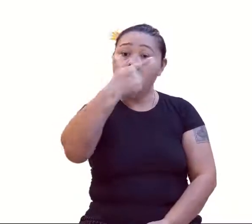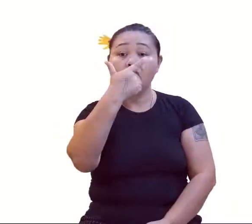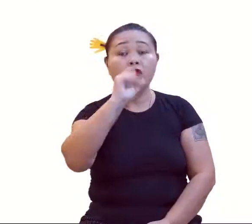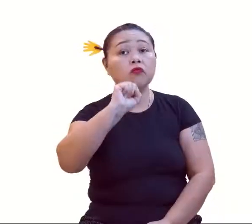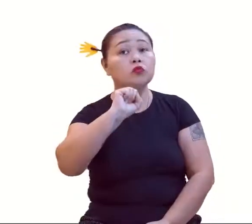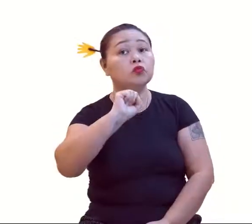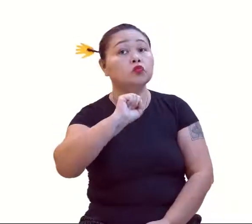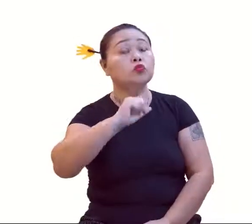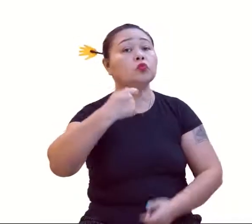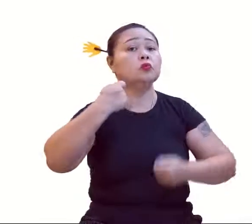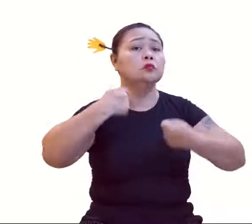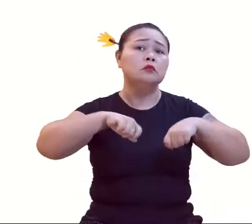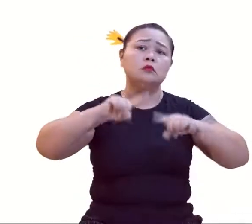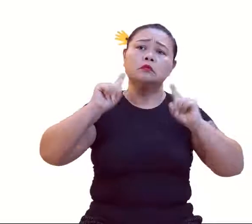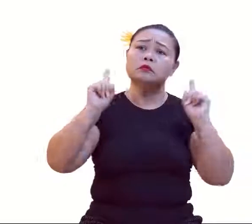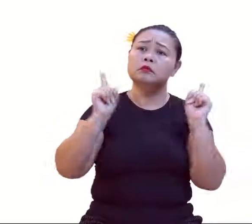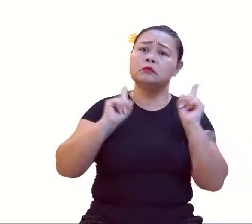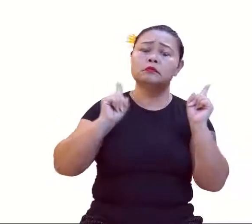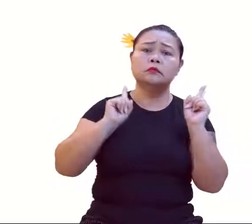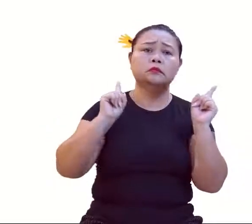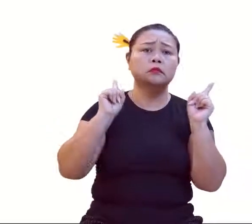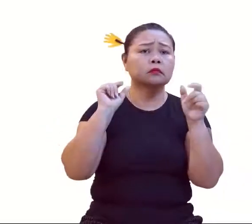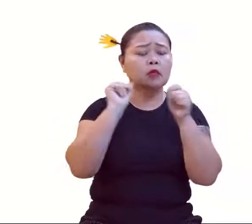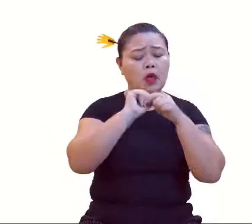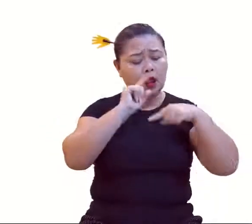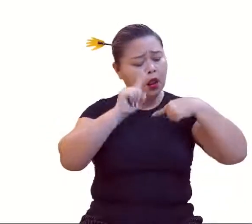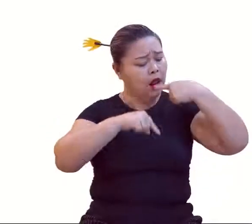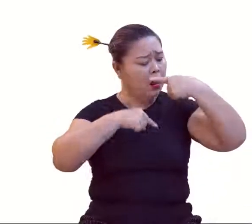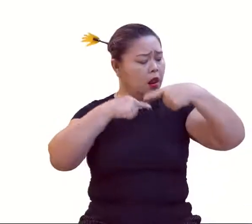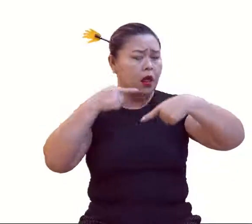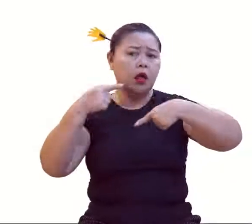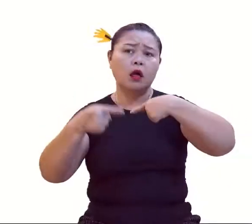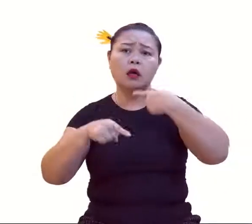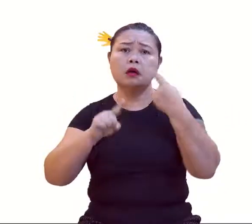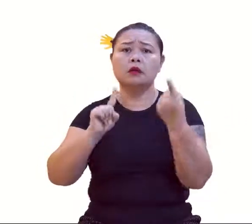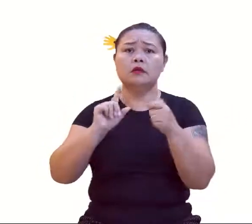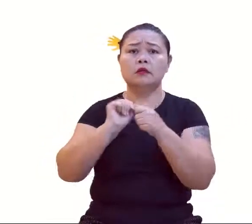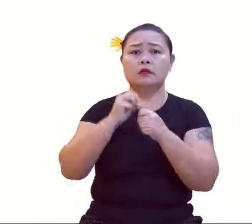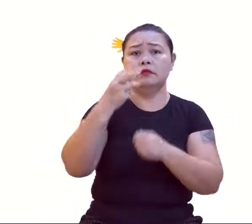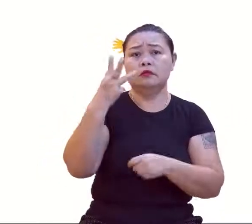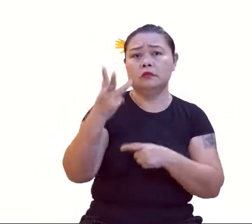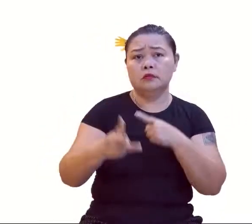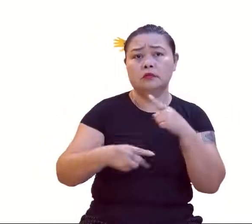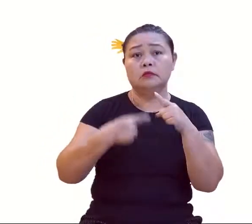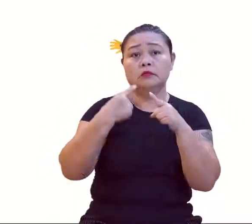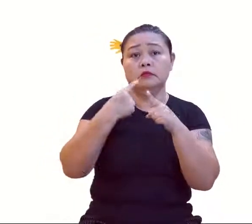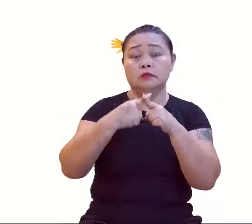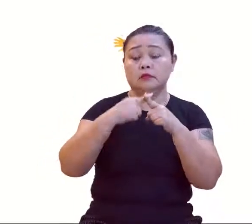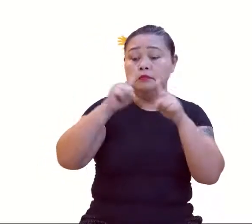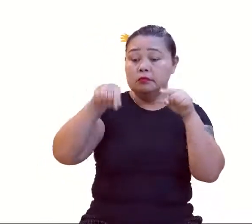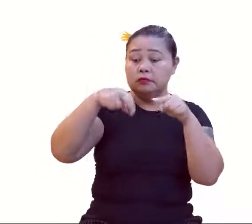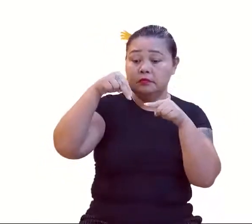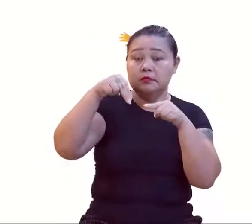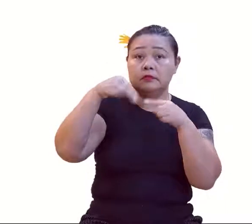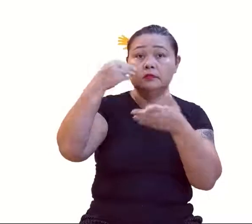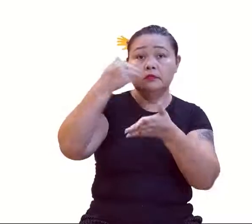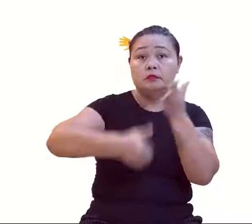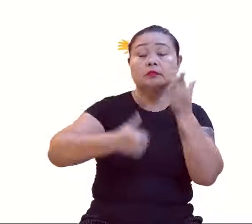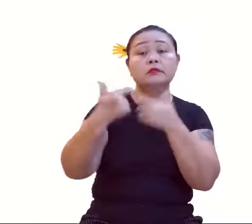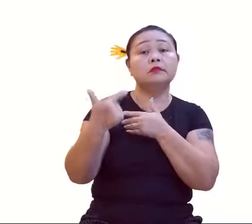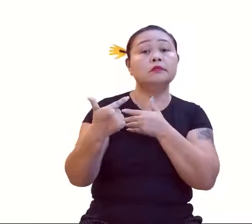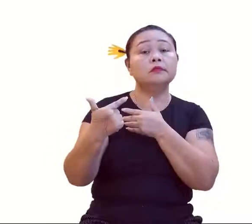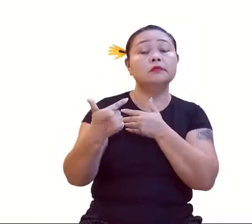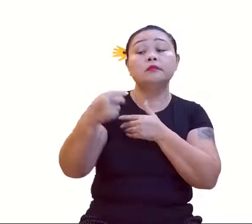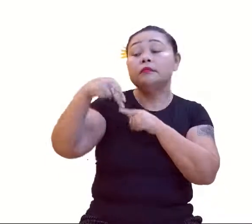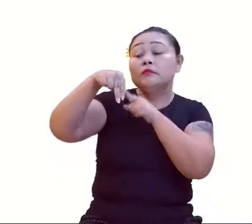Eu não preciso fazer o A1. todos esses. Então, ser 3 vezes o N menos 2. Quem é o